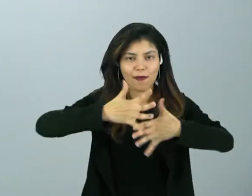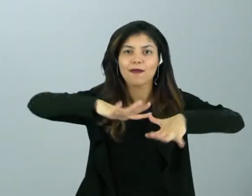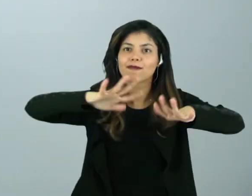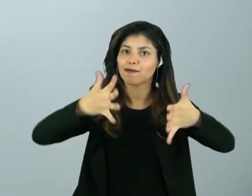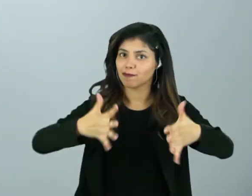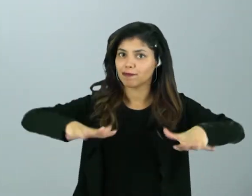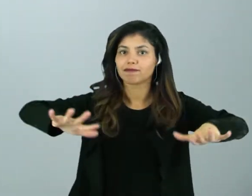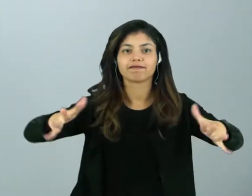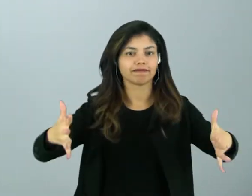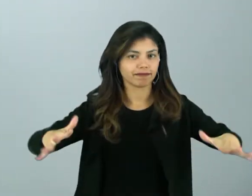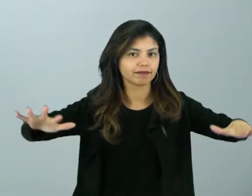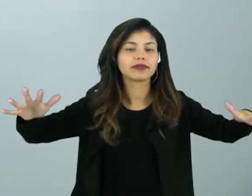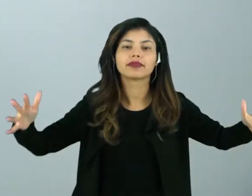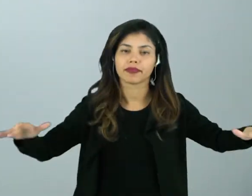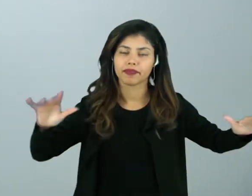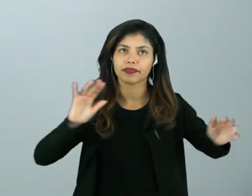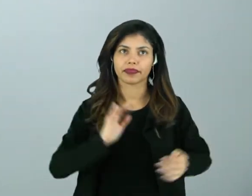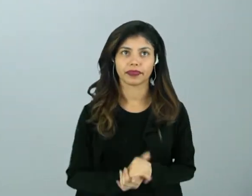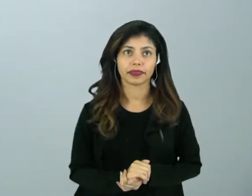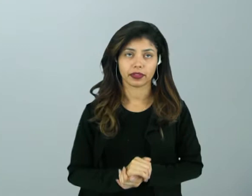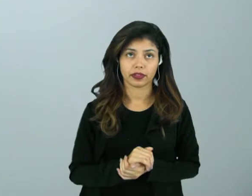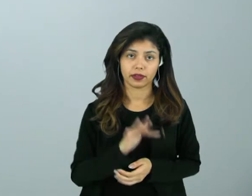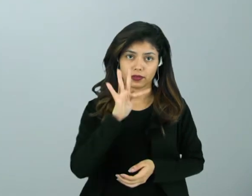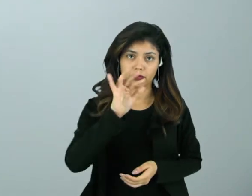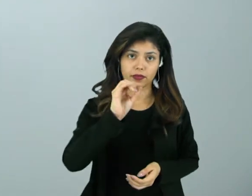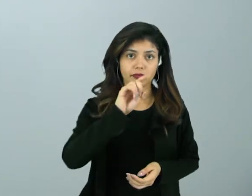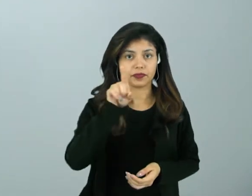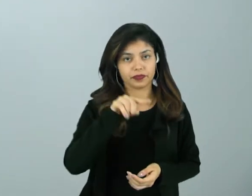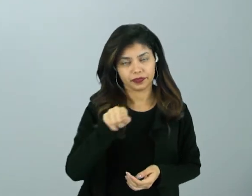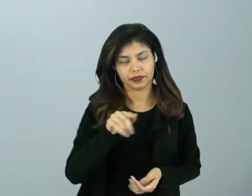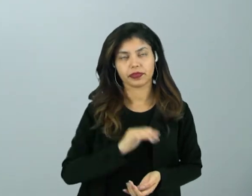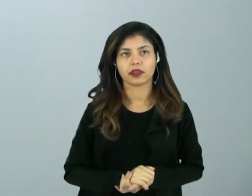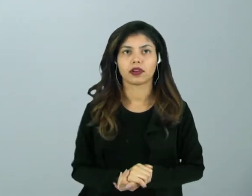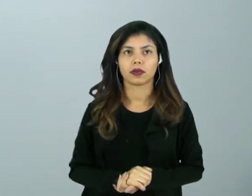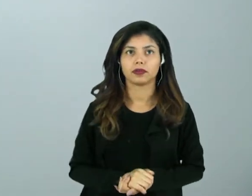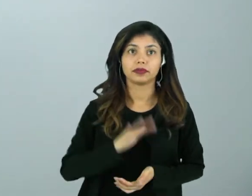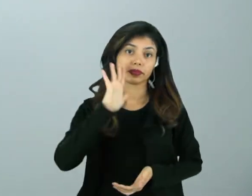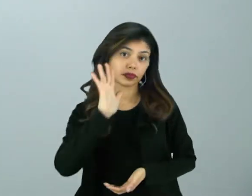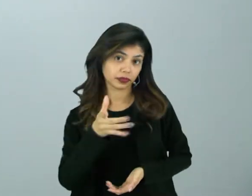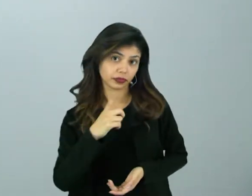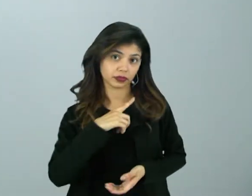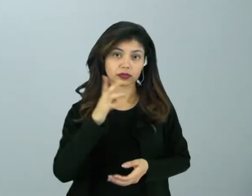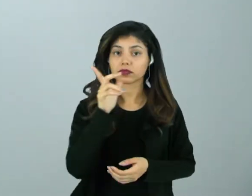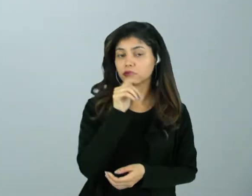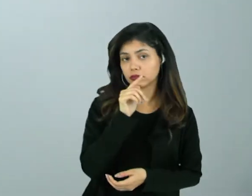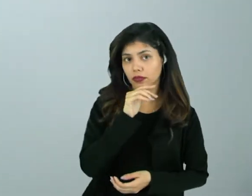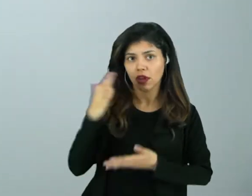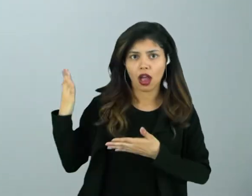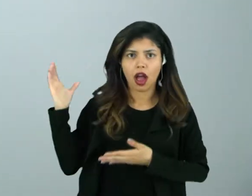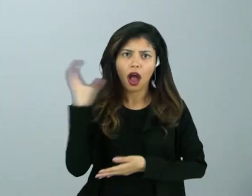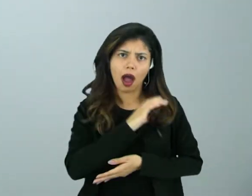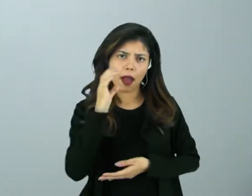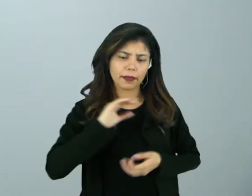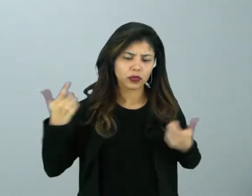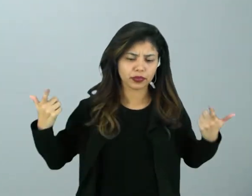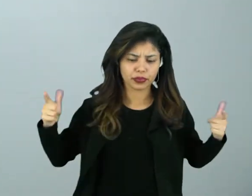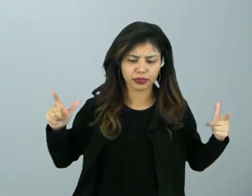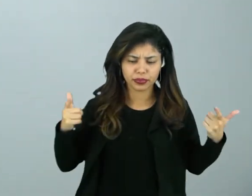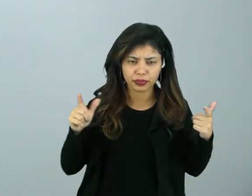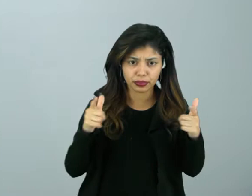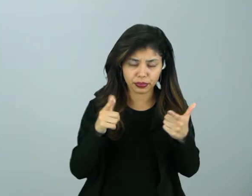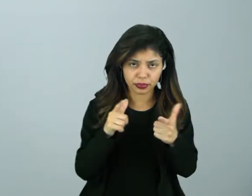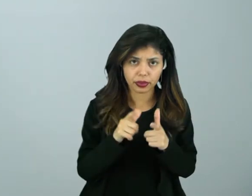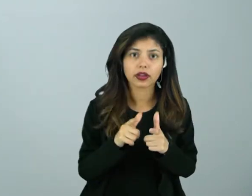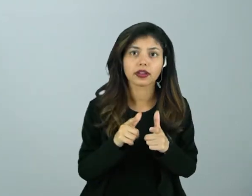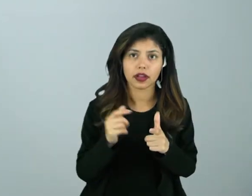caminho das águas, nós chamamos de Foz. Geralmente, pela água já está com velocidade menor, aí vai